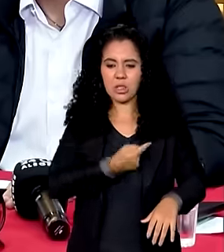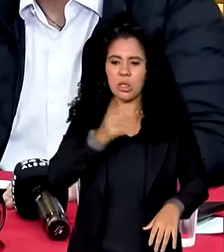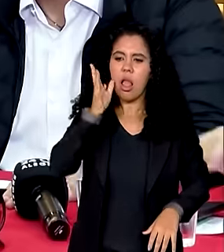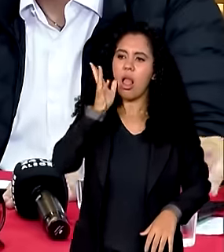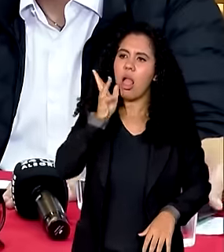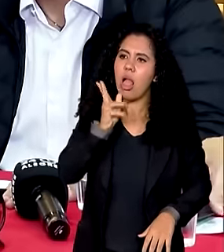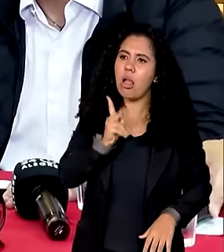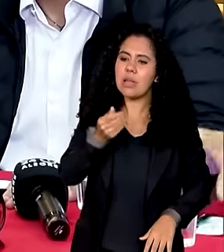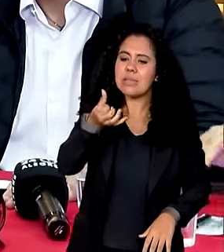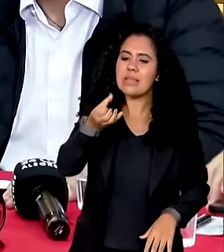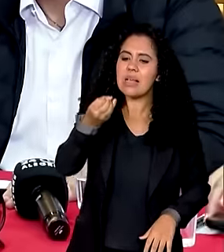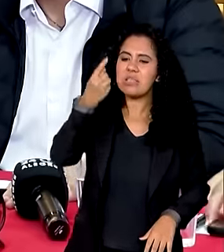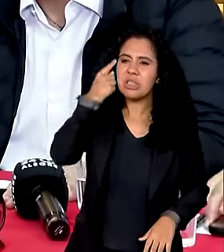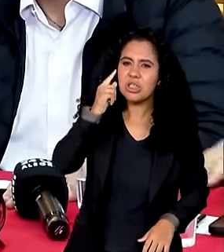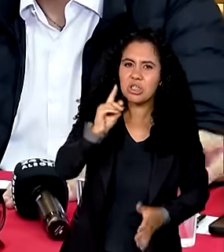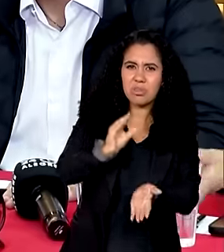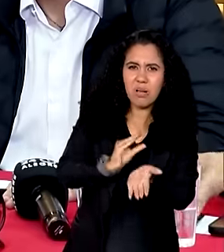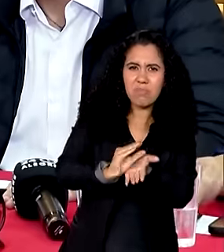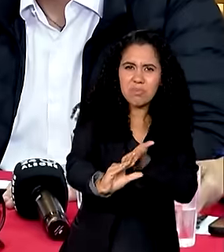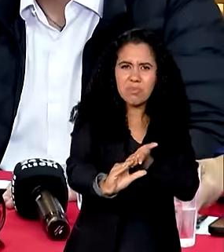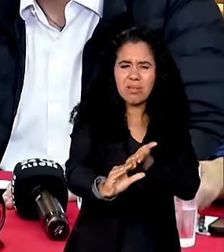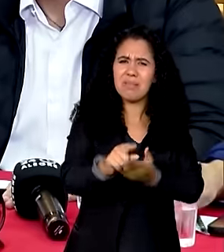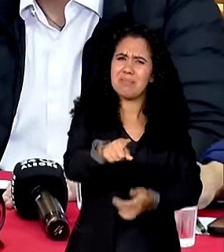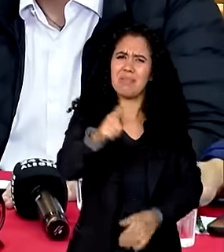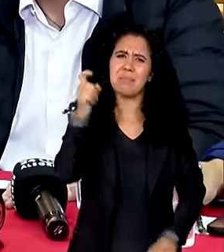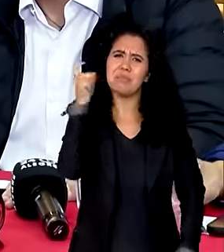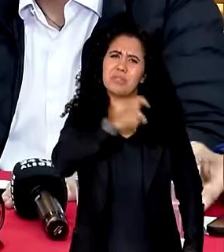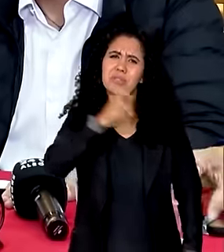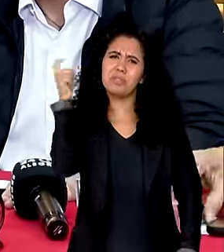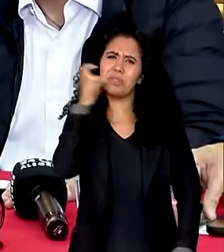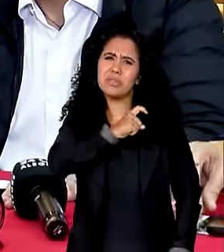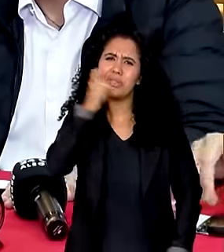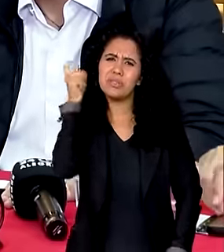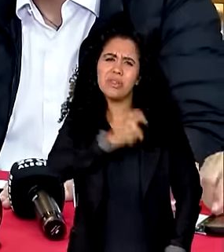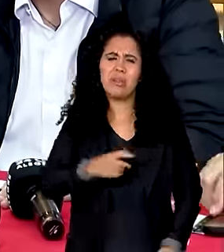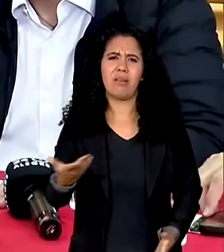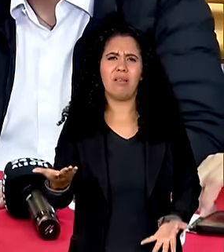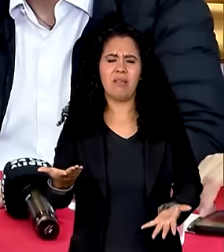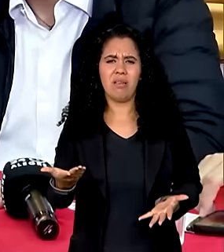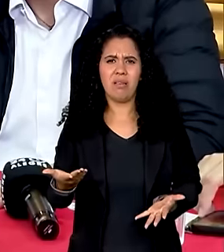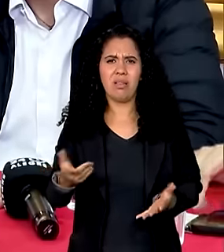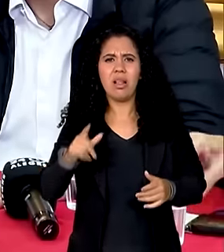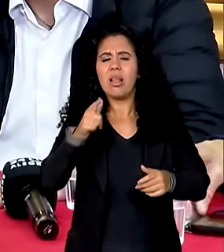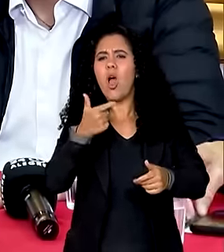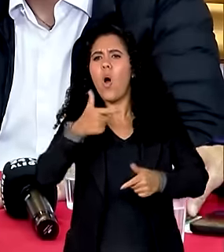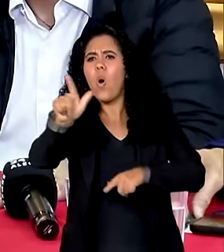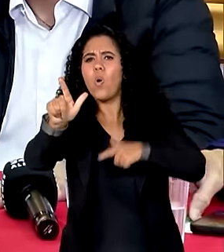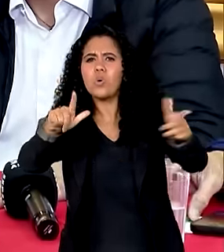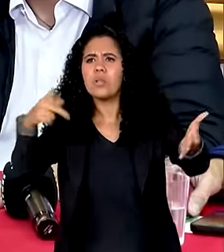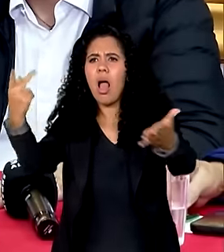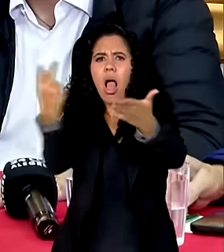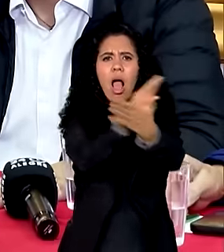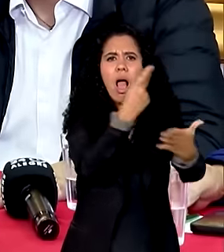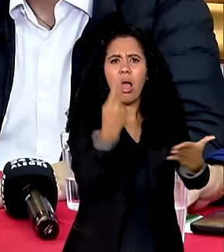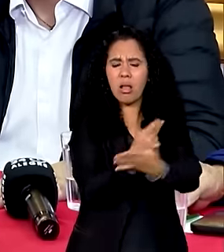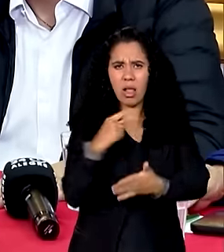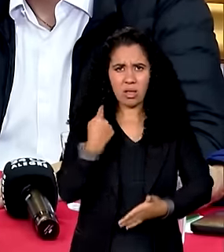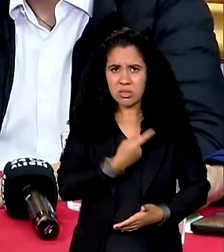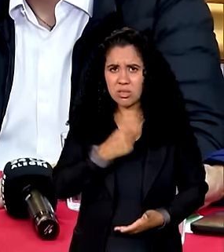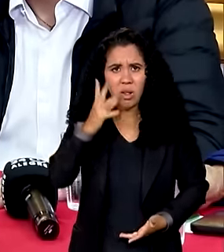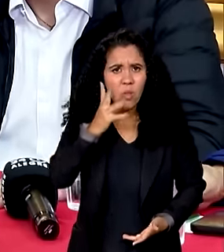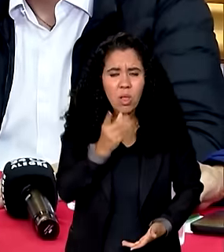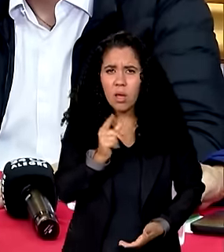para repassar os recursos isso é uma mentira é uma mentira nem em outros desastres a gente demorou a gente